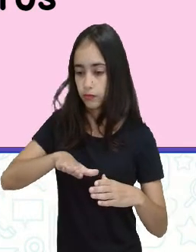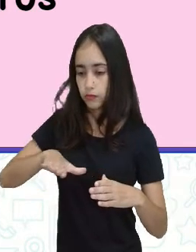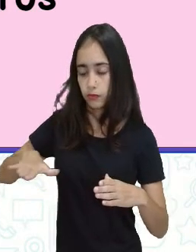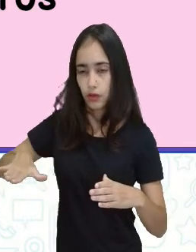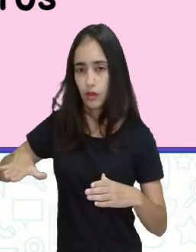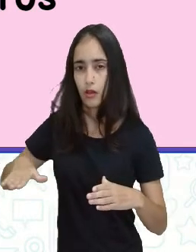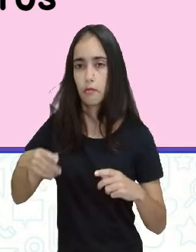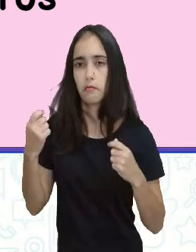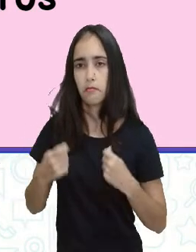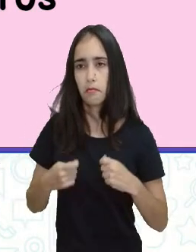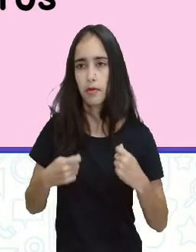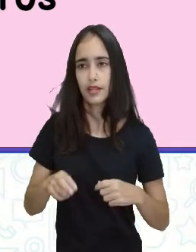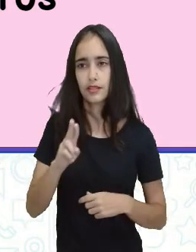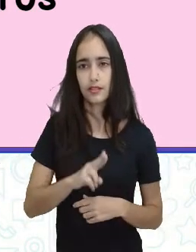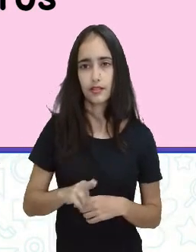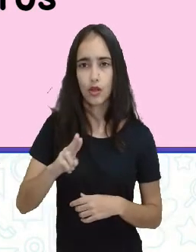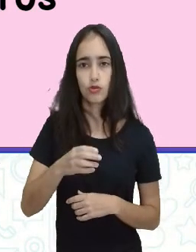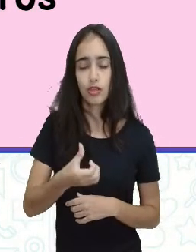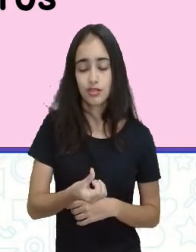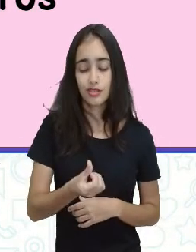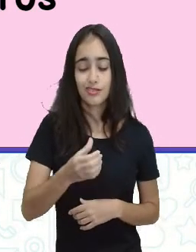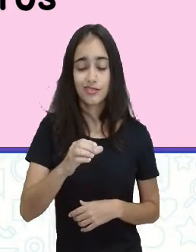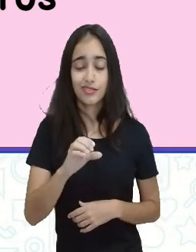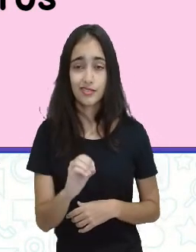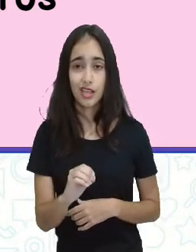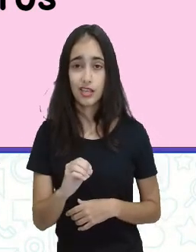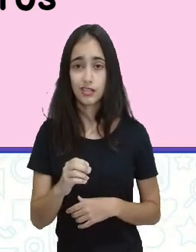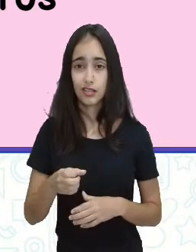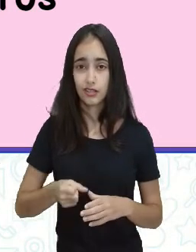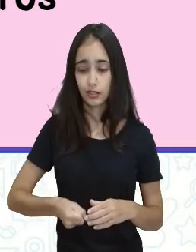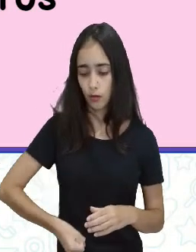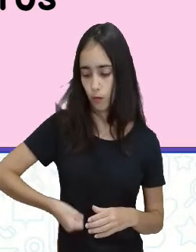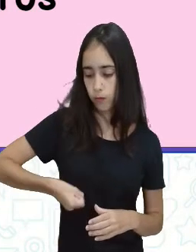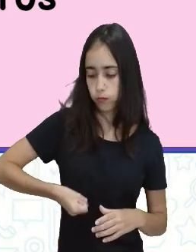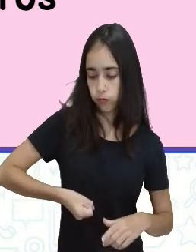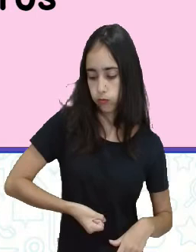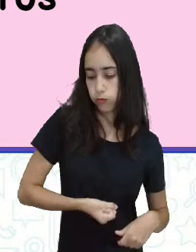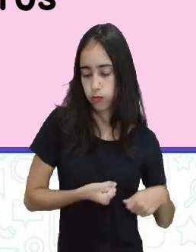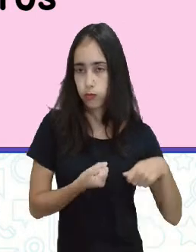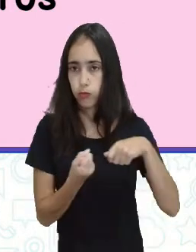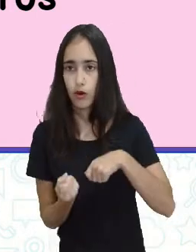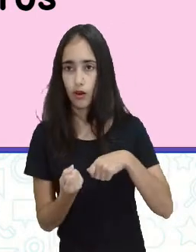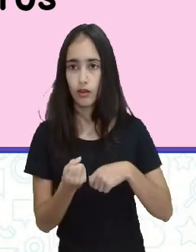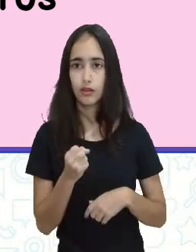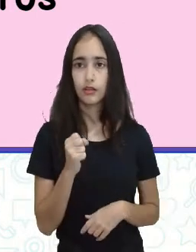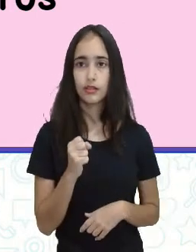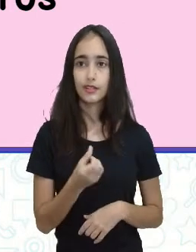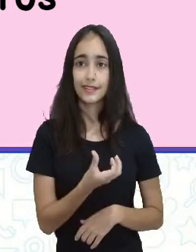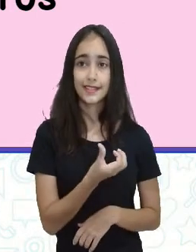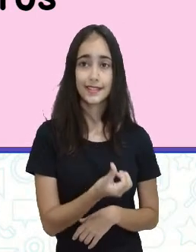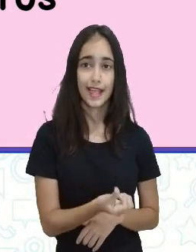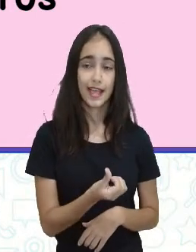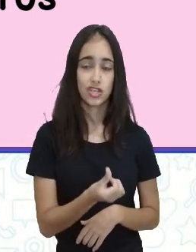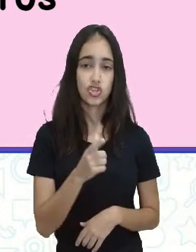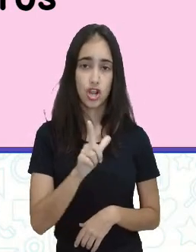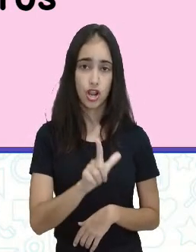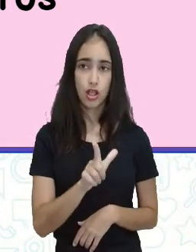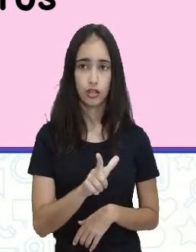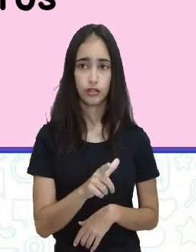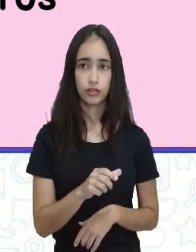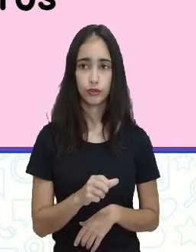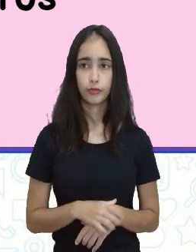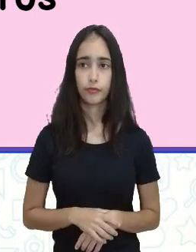baldes de 3 litros, quantos serão necessários? Qual a quantidade de baldes